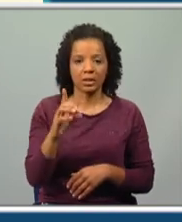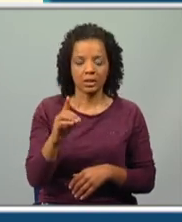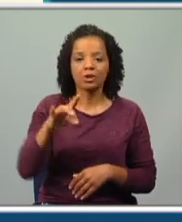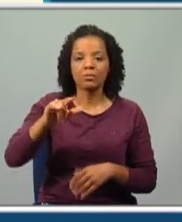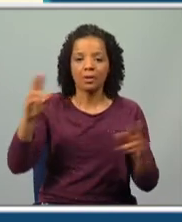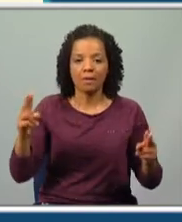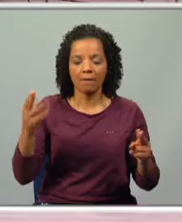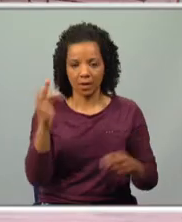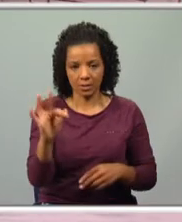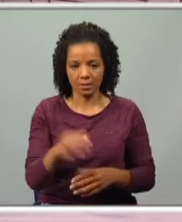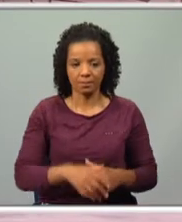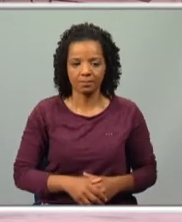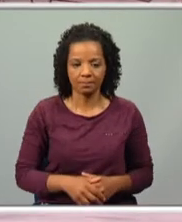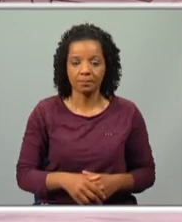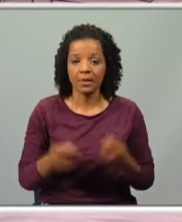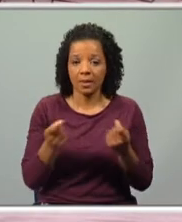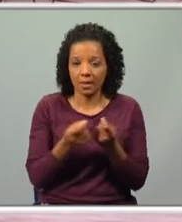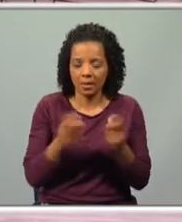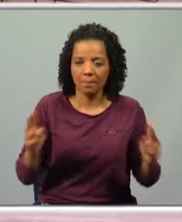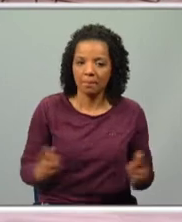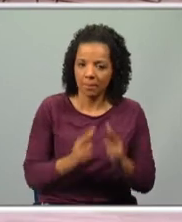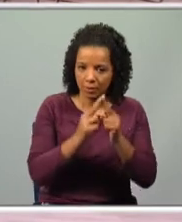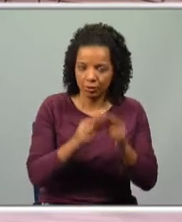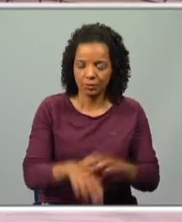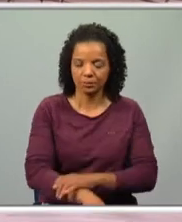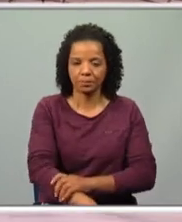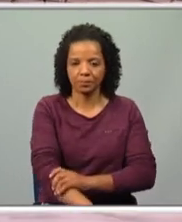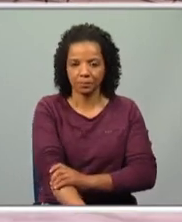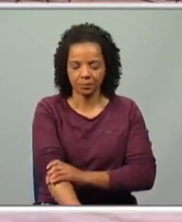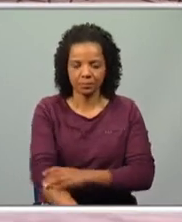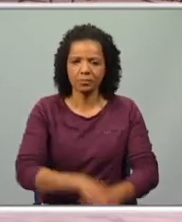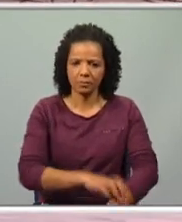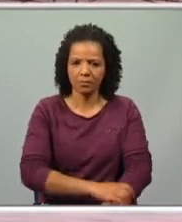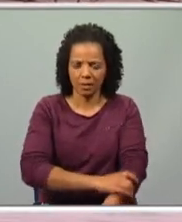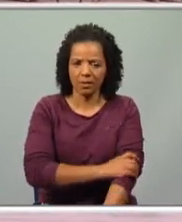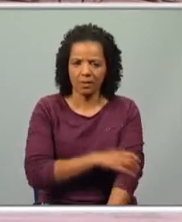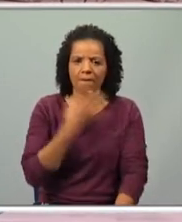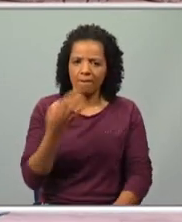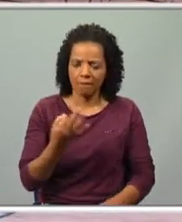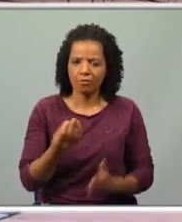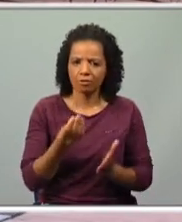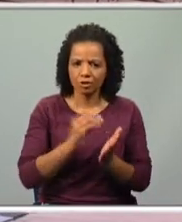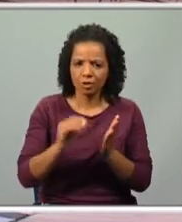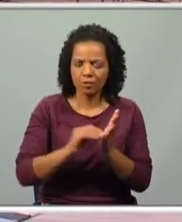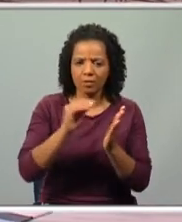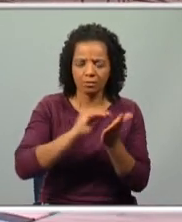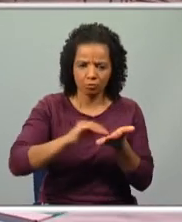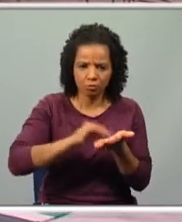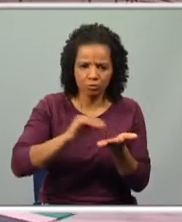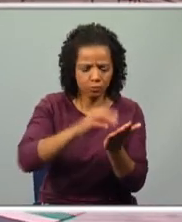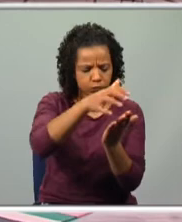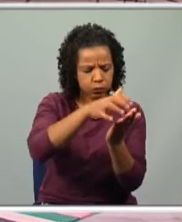França. Nos arredores de Paris. Então, vamos ver. Realmente ele escreveu. Tem uma obra extensa, não é?